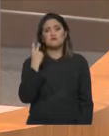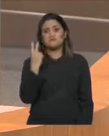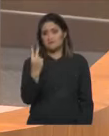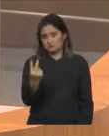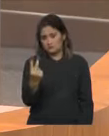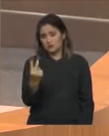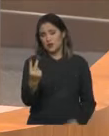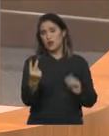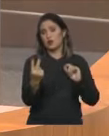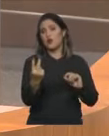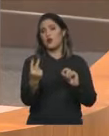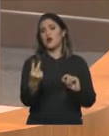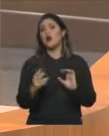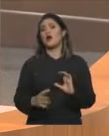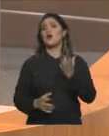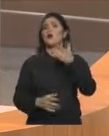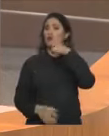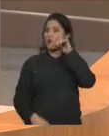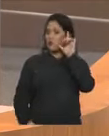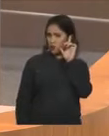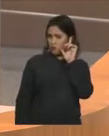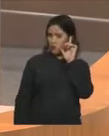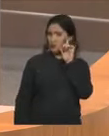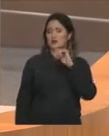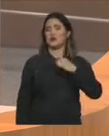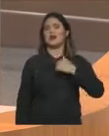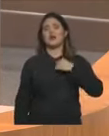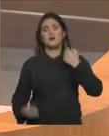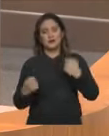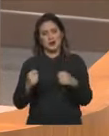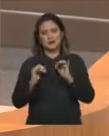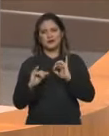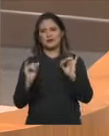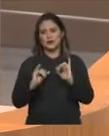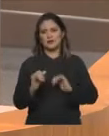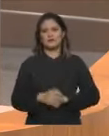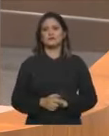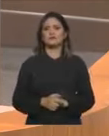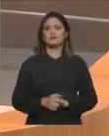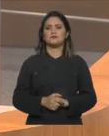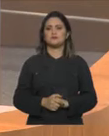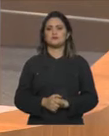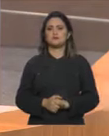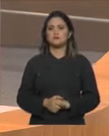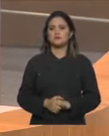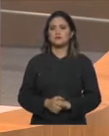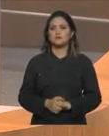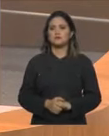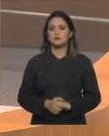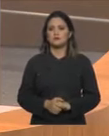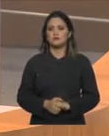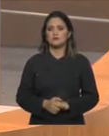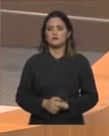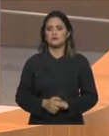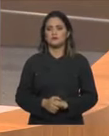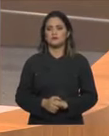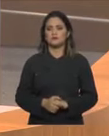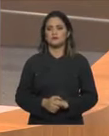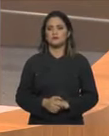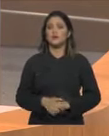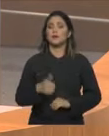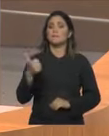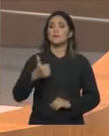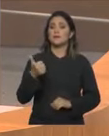que ocorreram ontem, senhor Presidente, aqui eu não poderia deixar de registrar. Primeiro, diz respeito à falta de